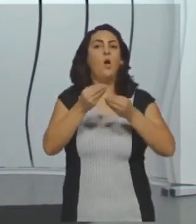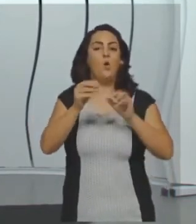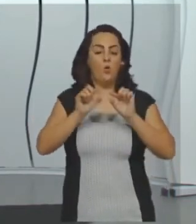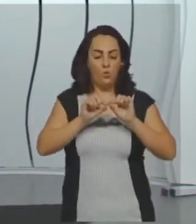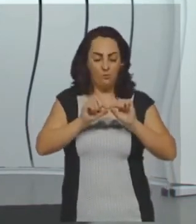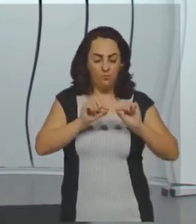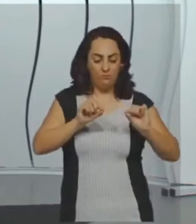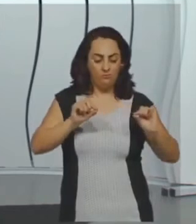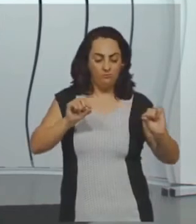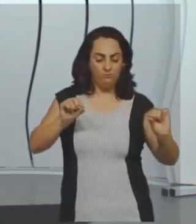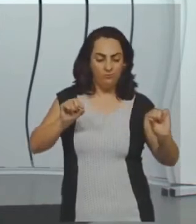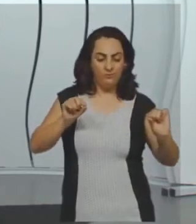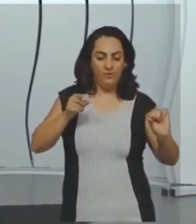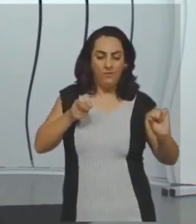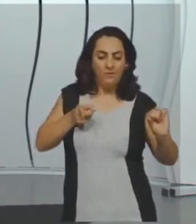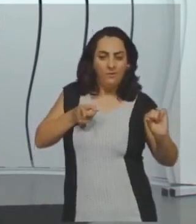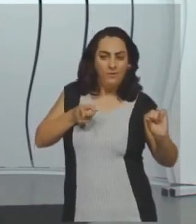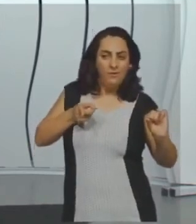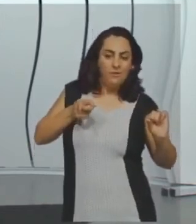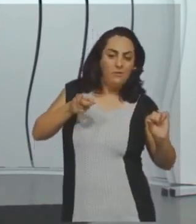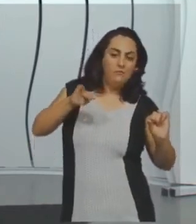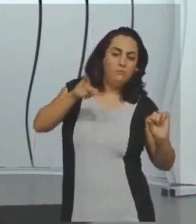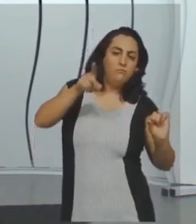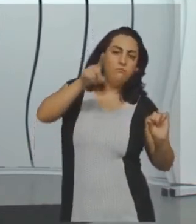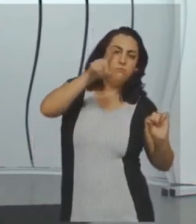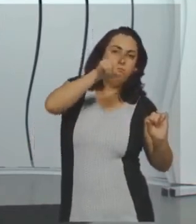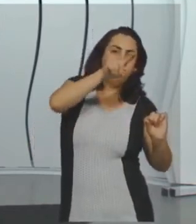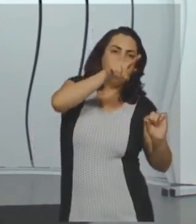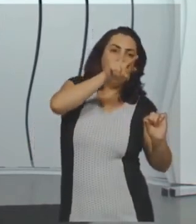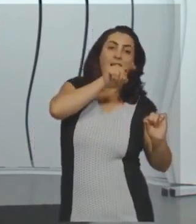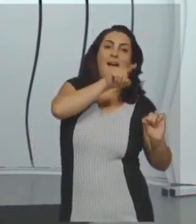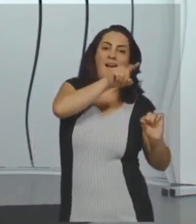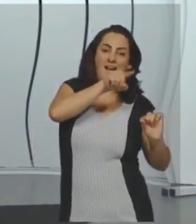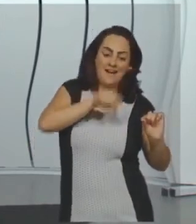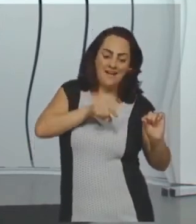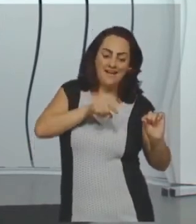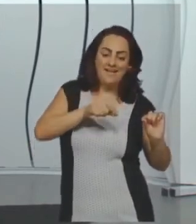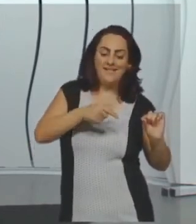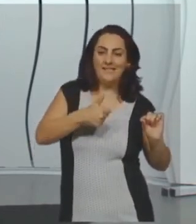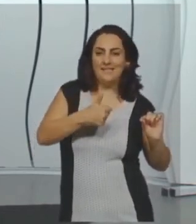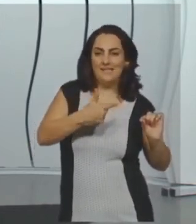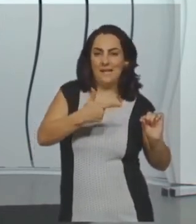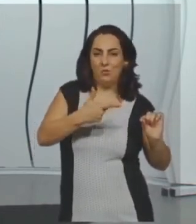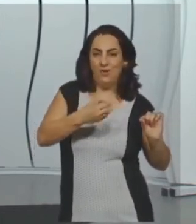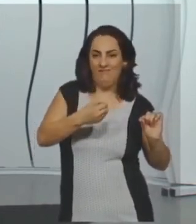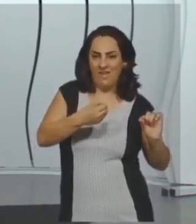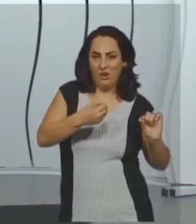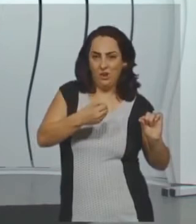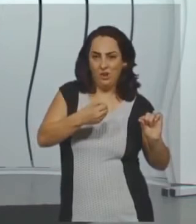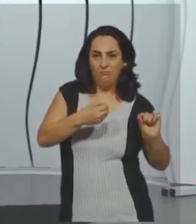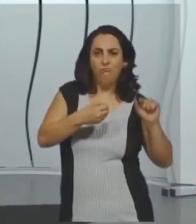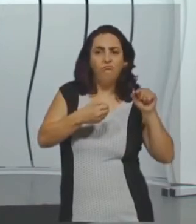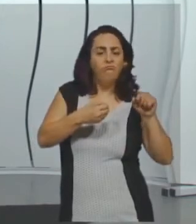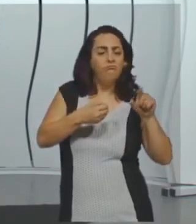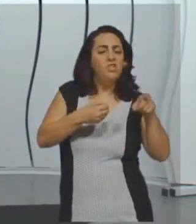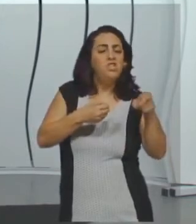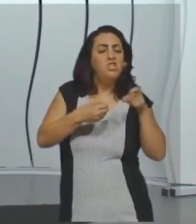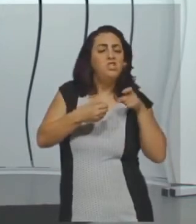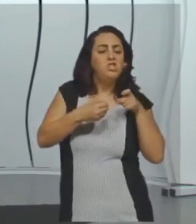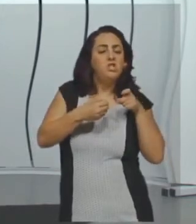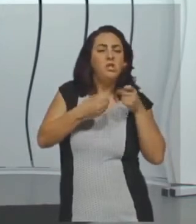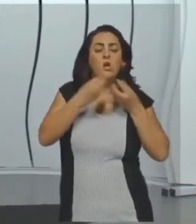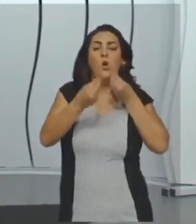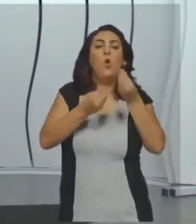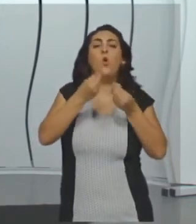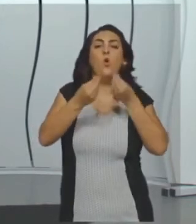exemplo, eu tenho este ângulo aqui de 120 graus. Como que eu vou descobrir esse x, sendo que ele é